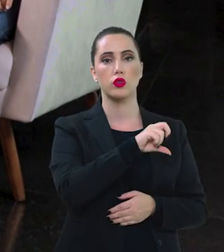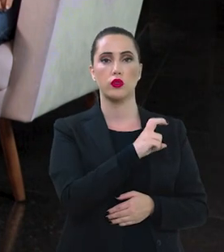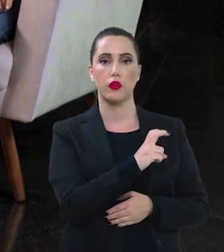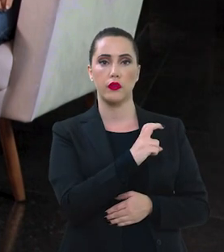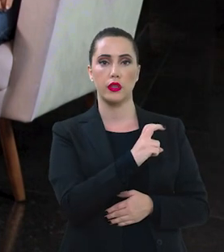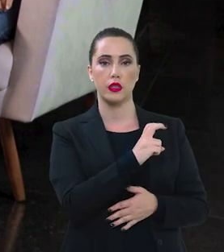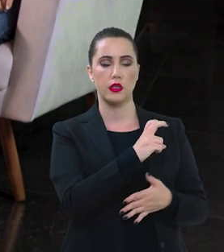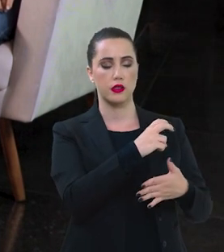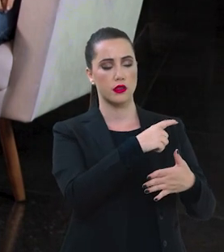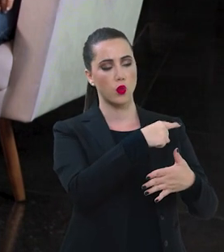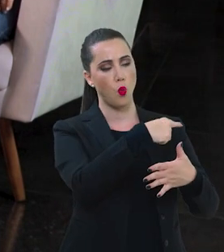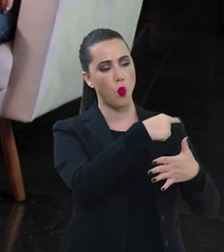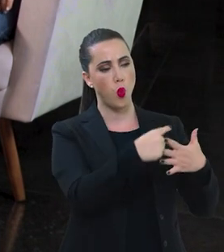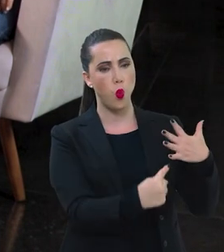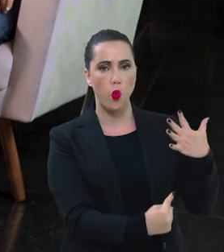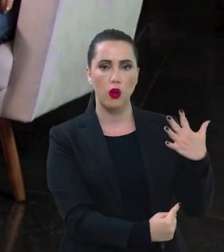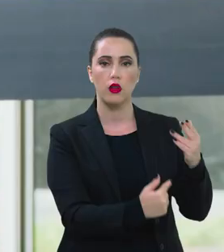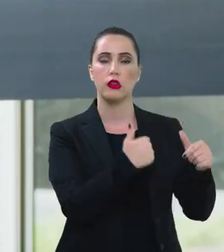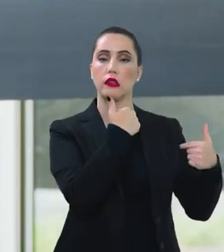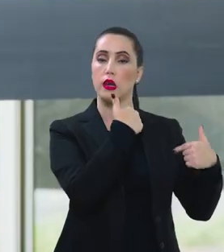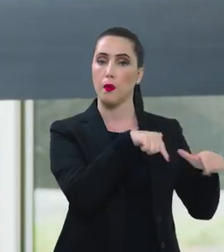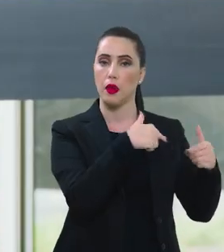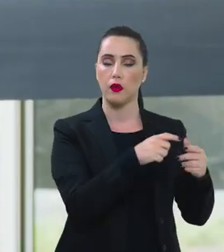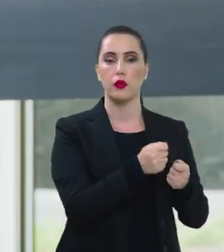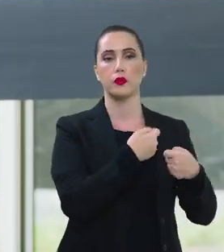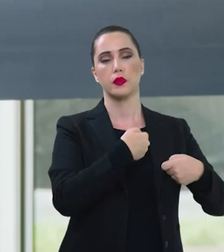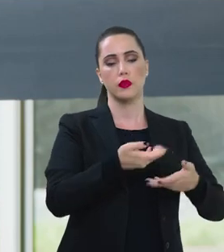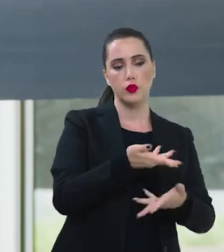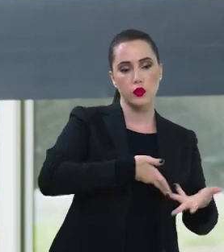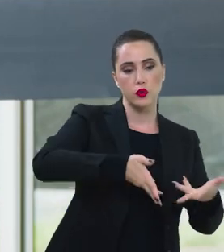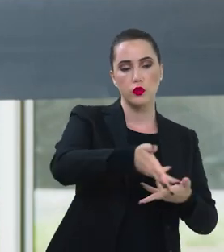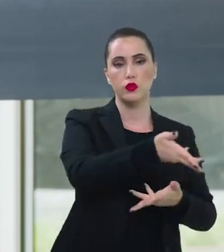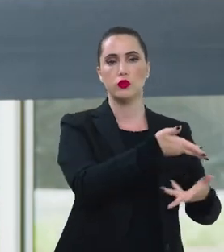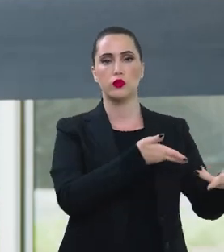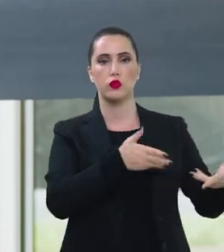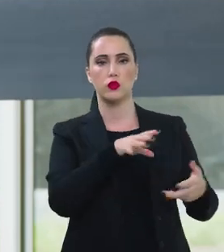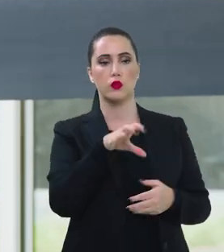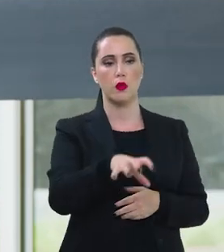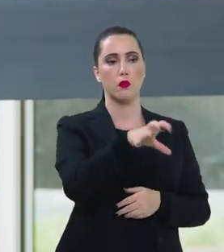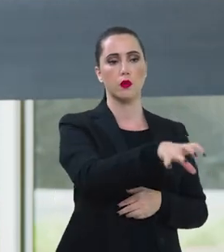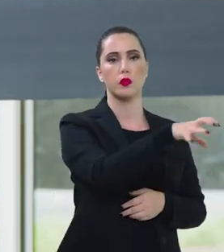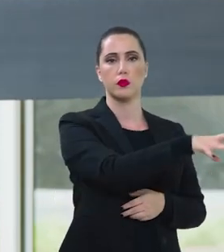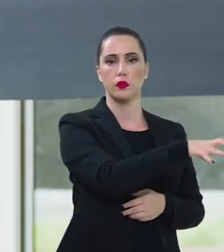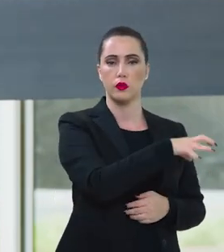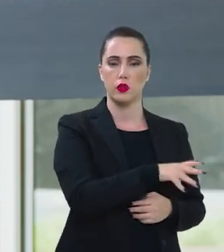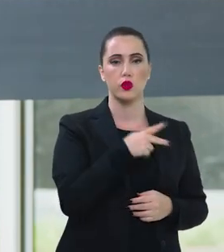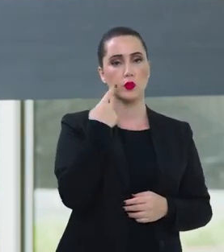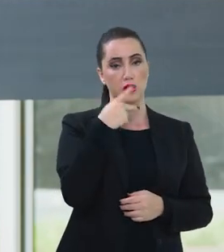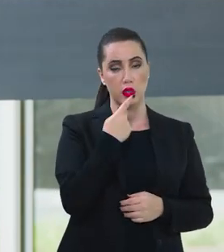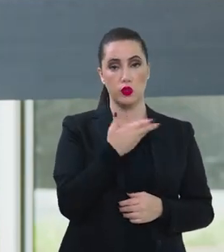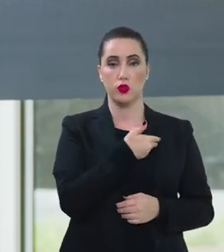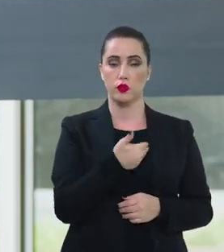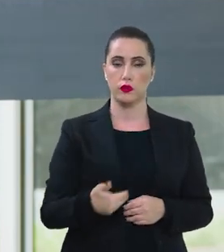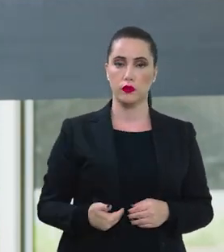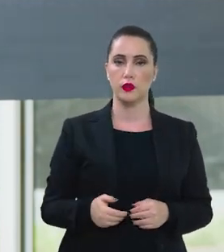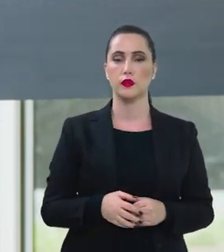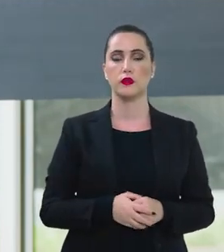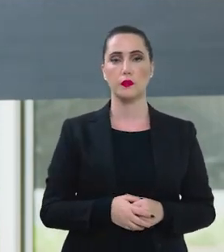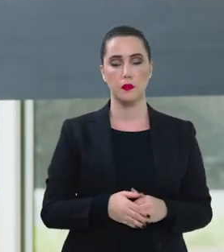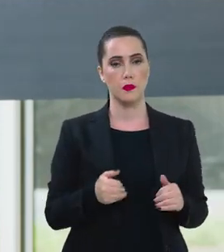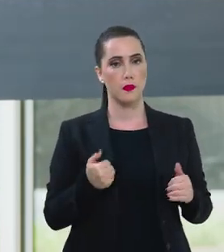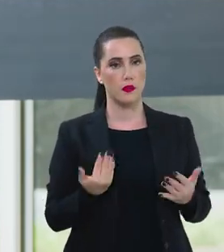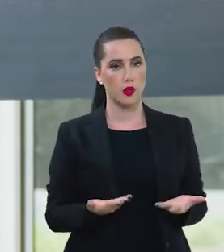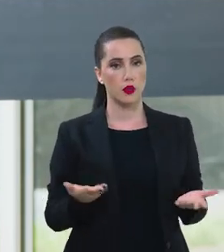95 ações. Eram várias ações que envolviam articulações em várias áreas de produção de política pública.